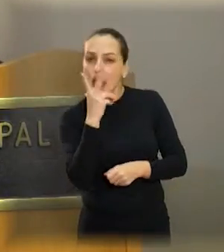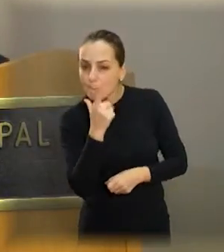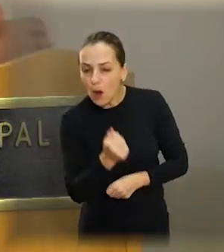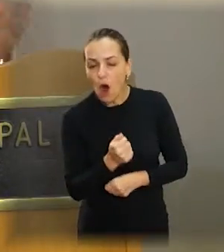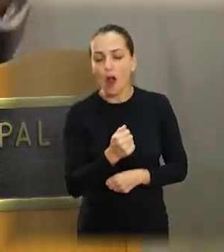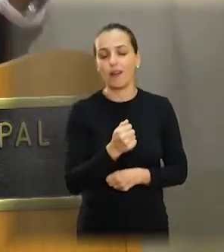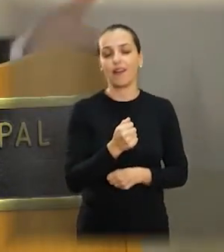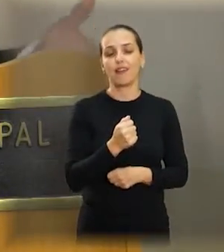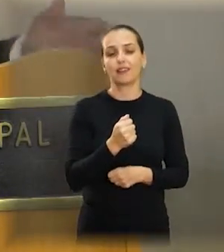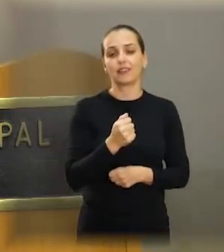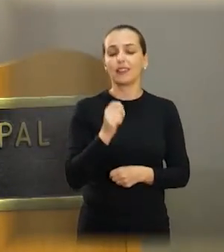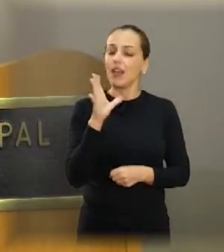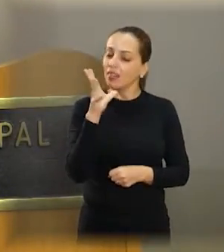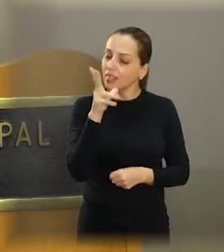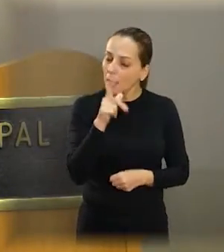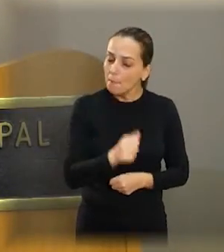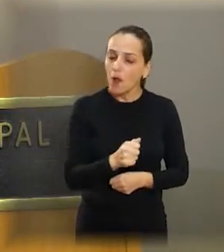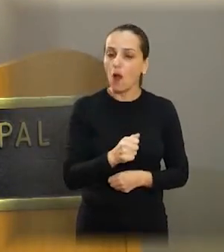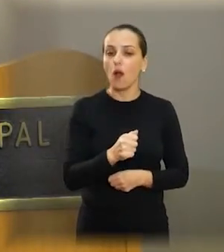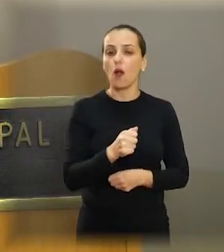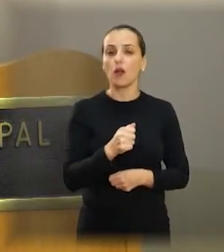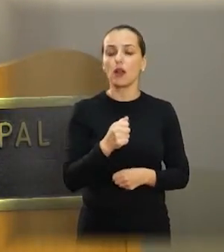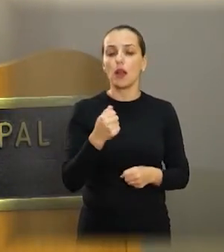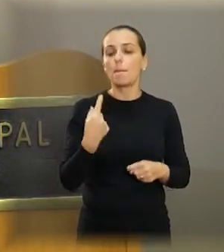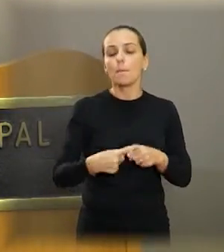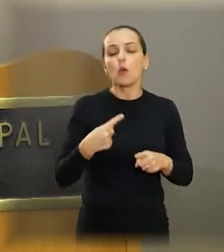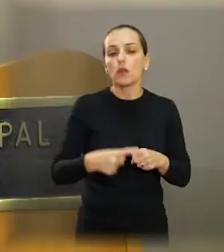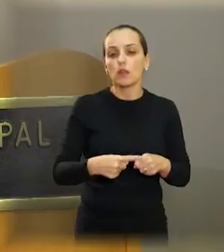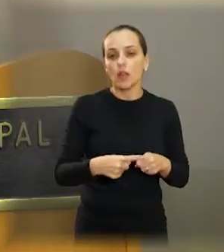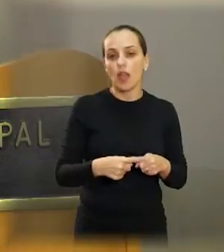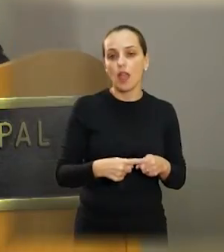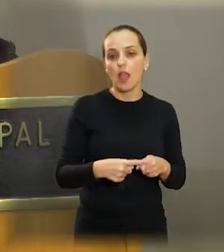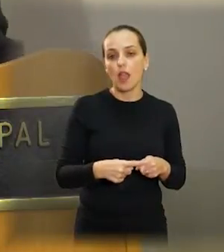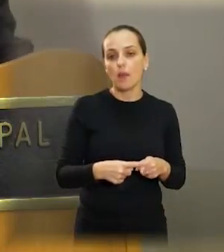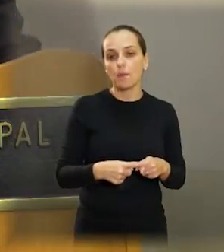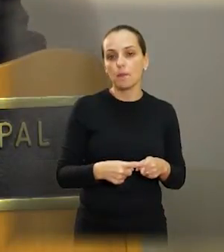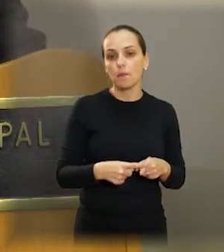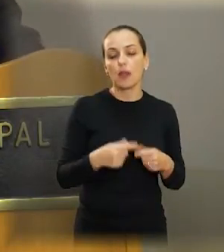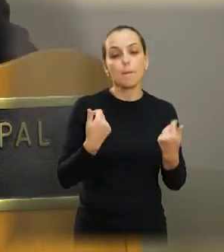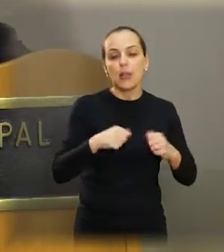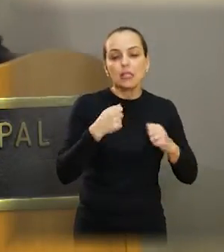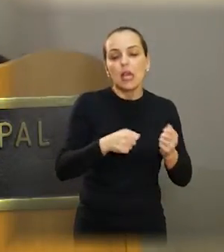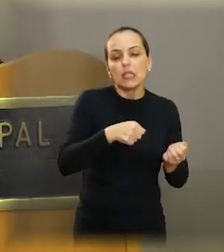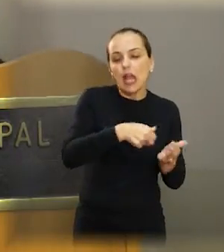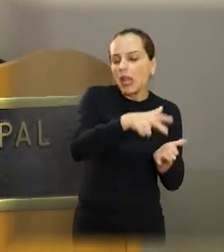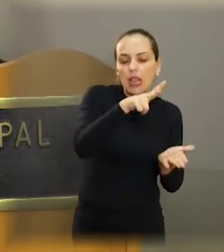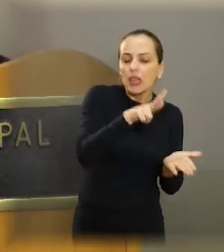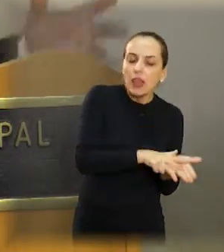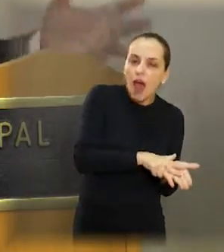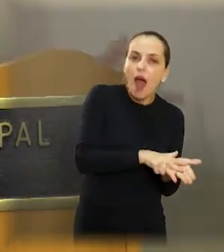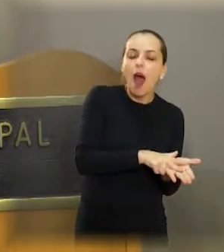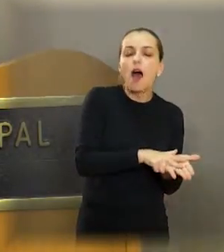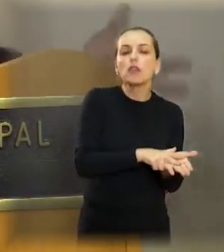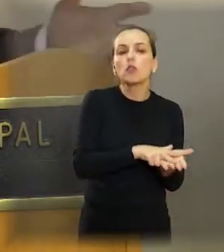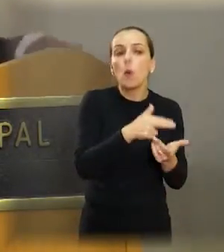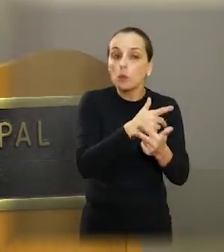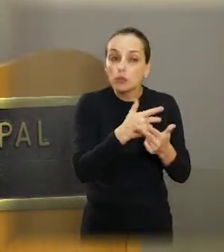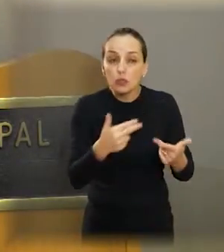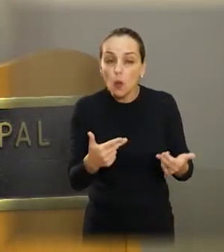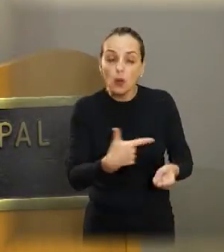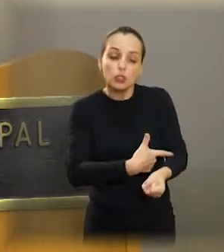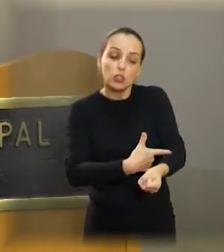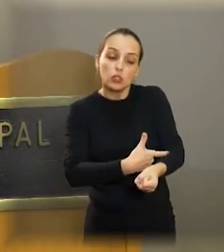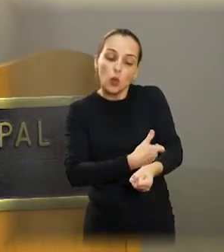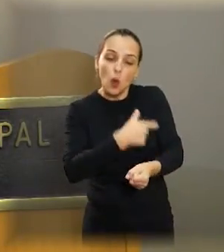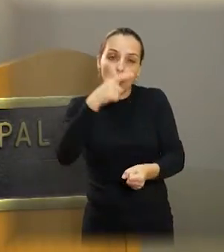hora? Porque depende do organismo. Talvez vai tomar um choro, talvez vai ficar, vamos supor, internado. Isso é relativo.